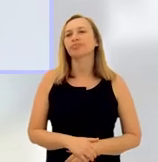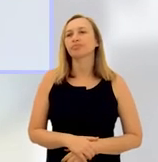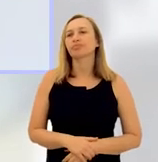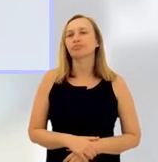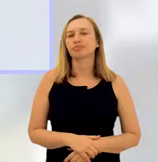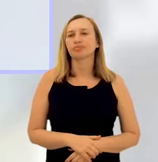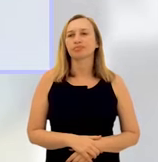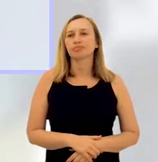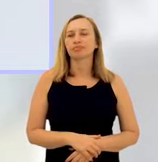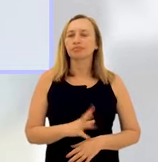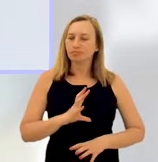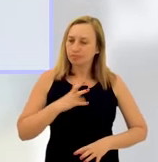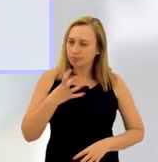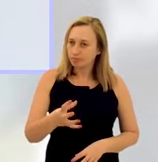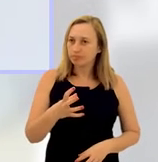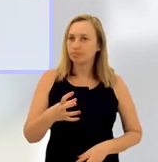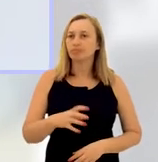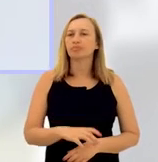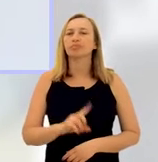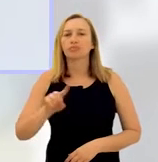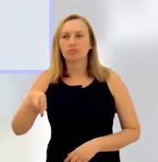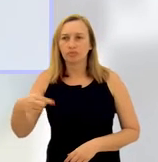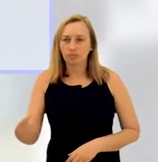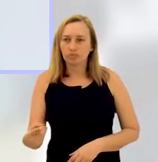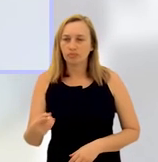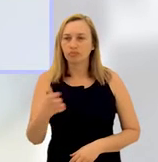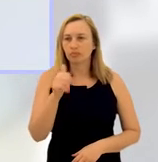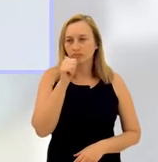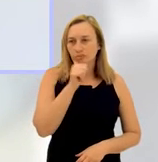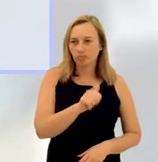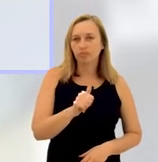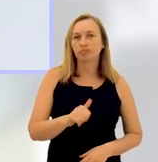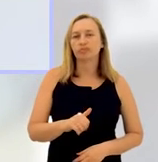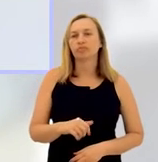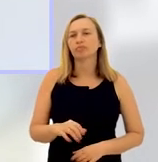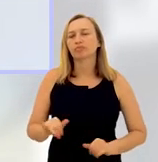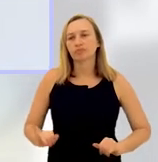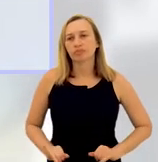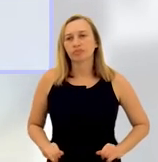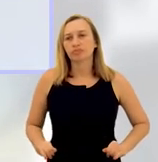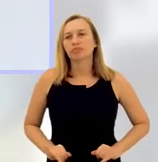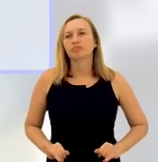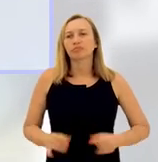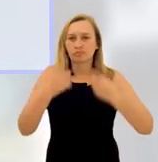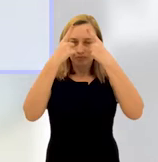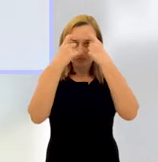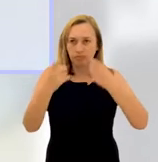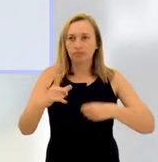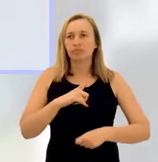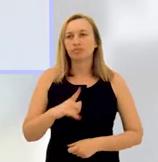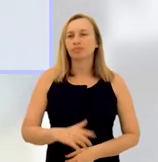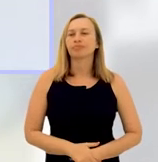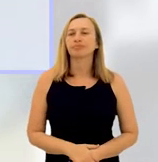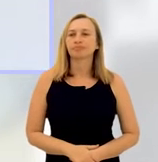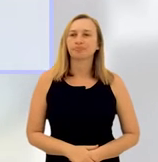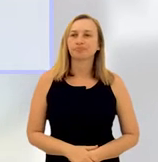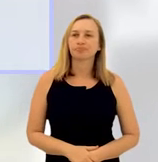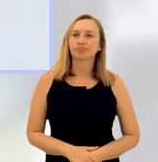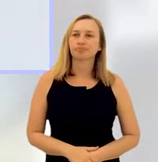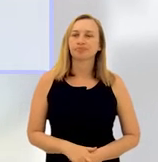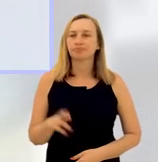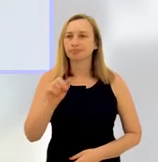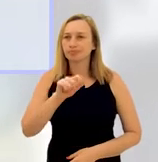ou sirvam de forma mesmo de encorajamento para outras pessoas que estejam sofrendo uma situação de violência.